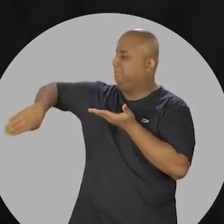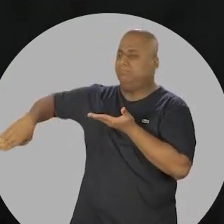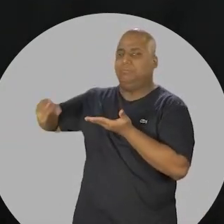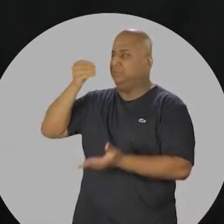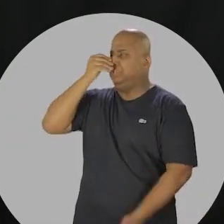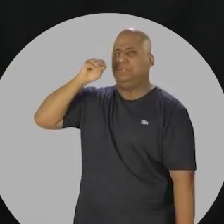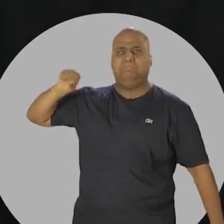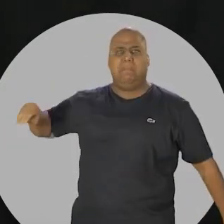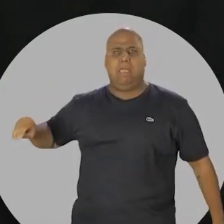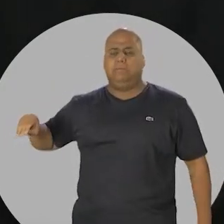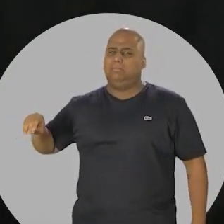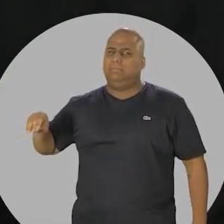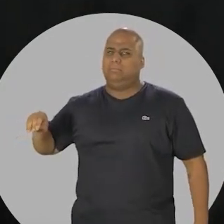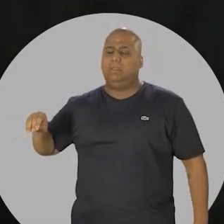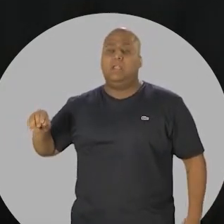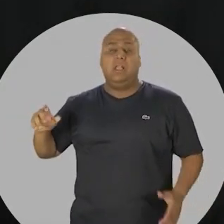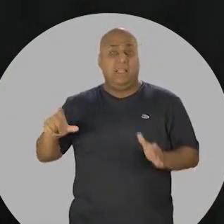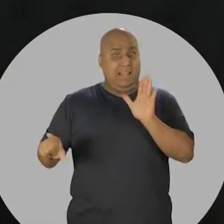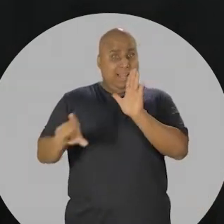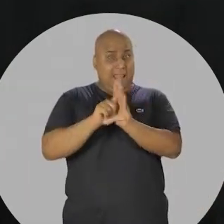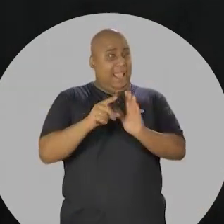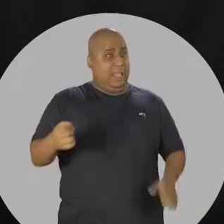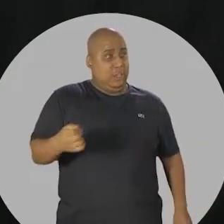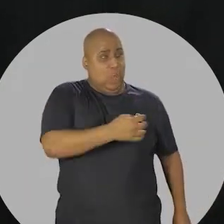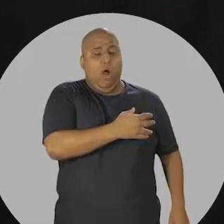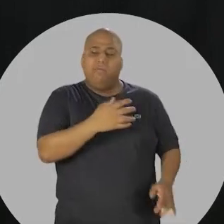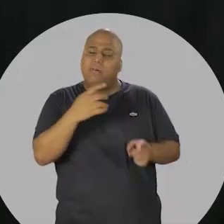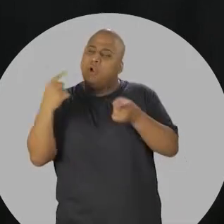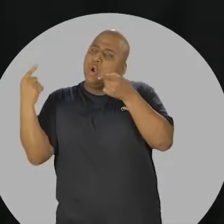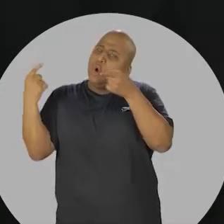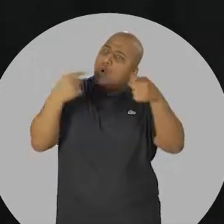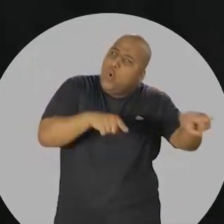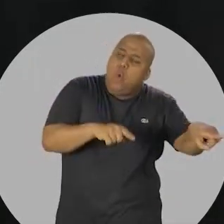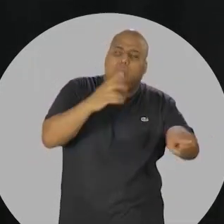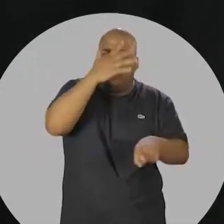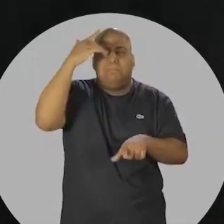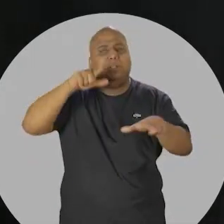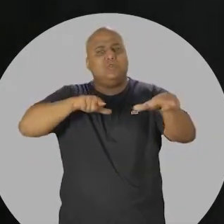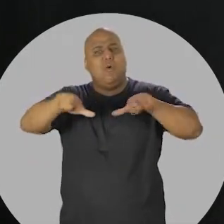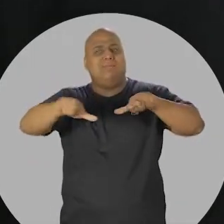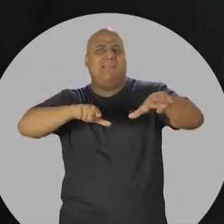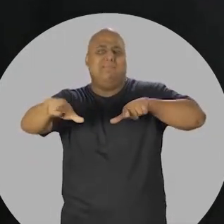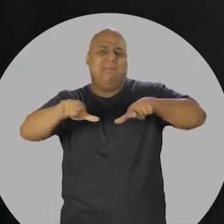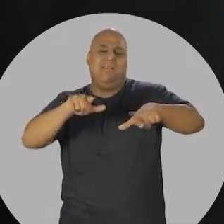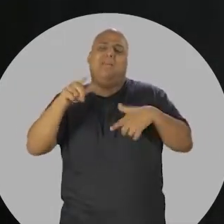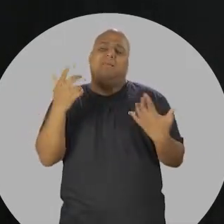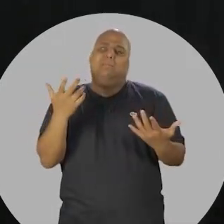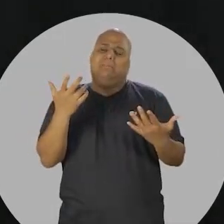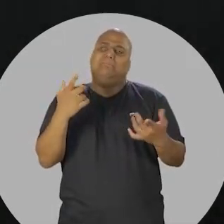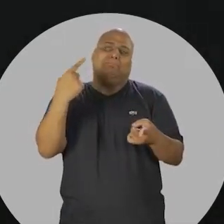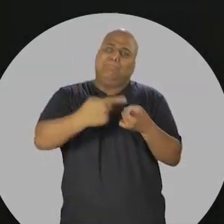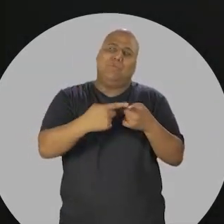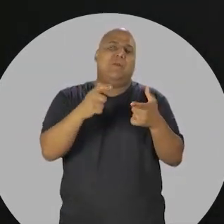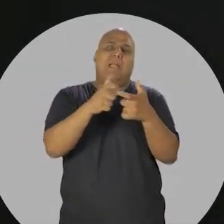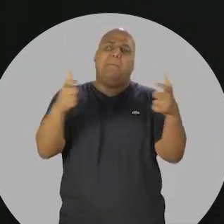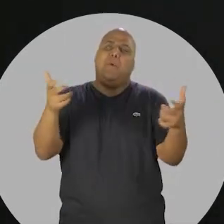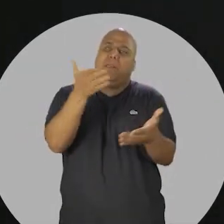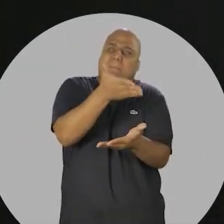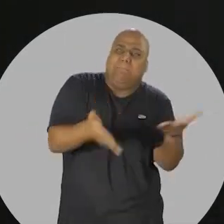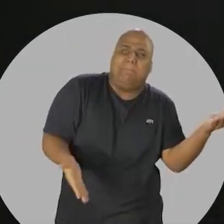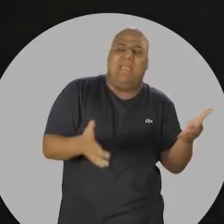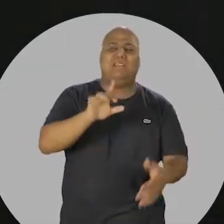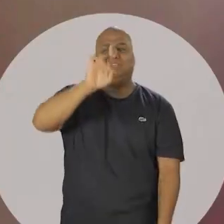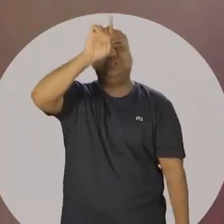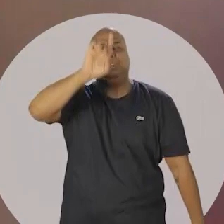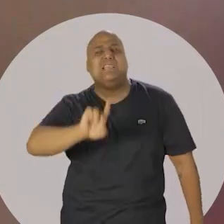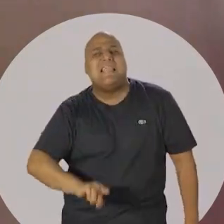lhe dão grande desrespeito. Não por acaso, quando as reformas ferem no coração os interesses dos nossos pais, dos nossos avós, né?